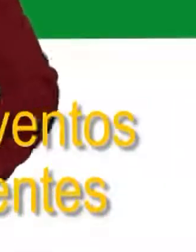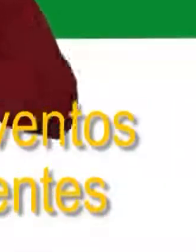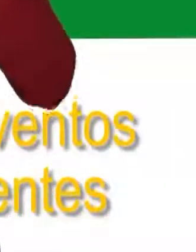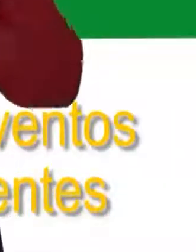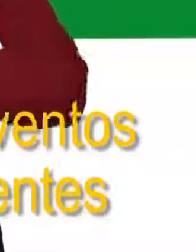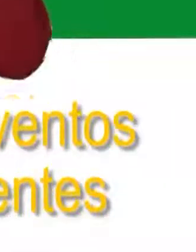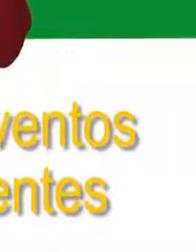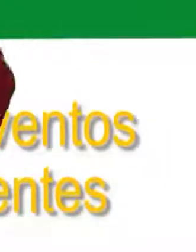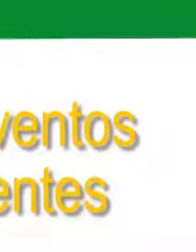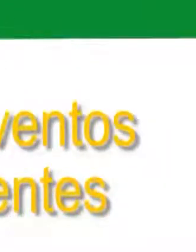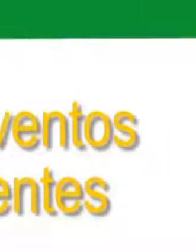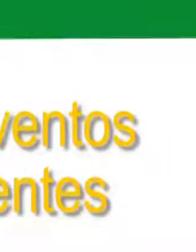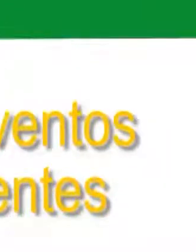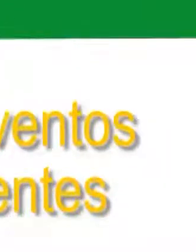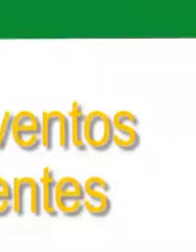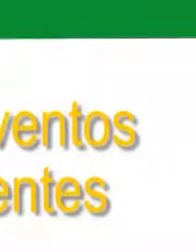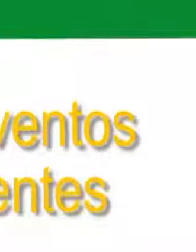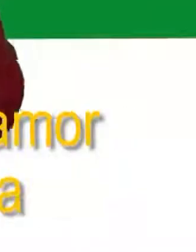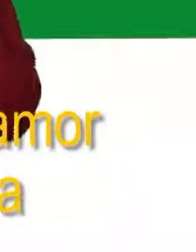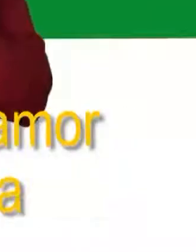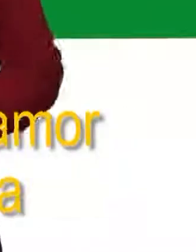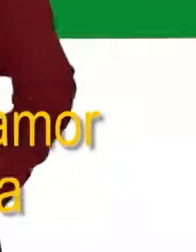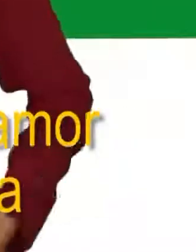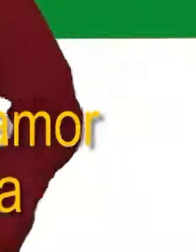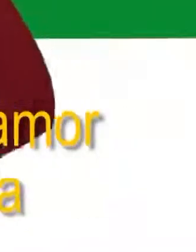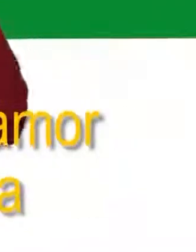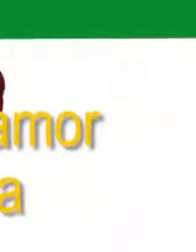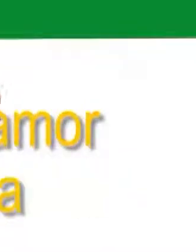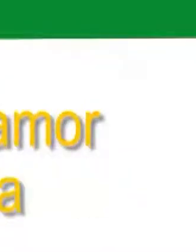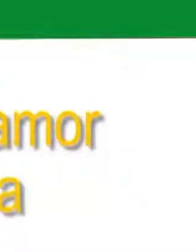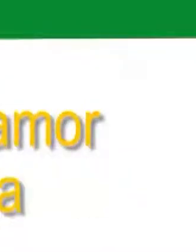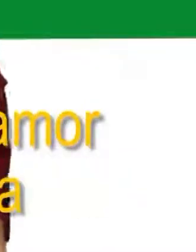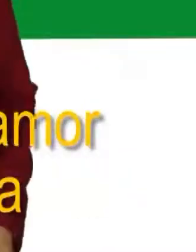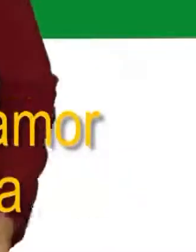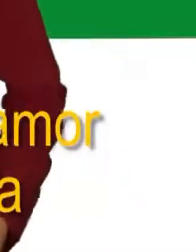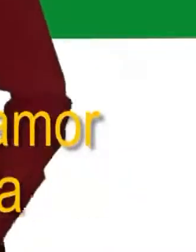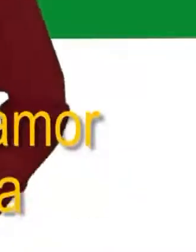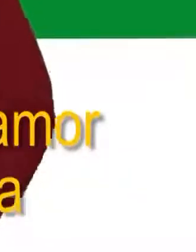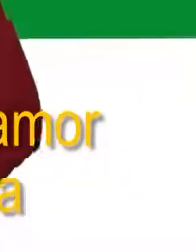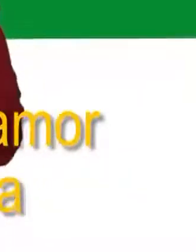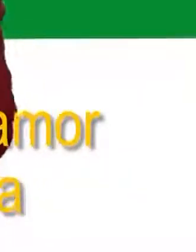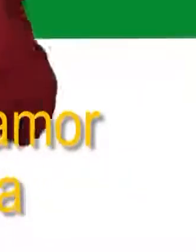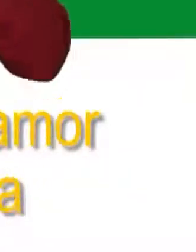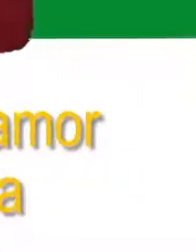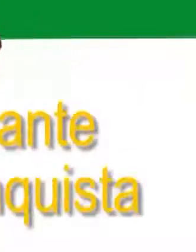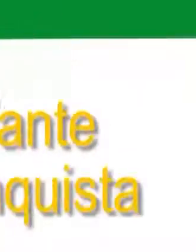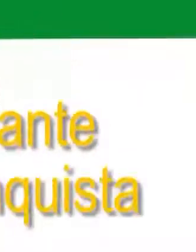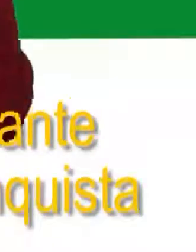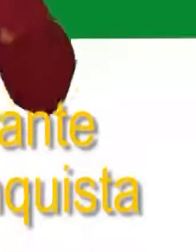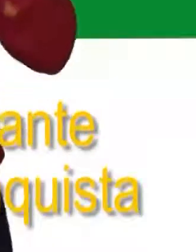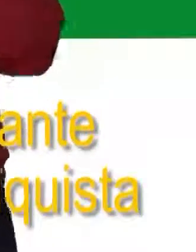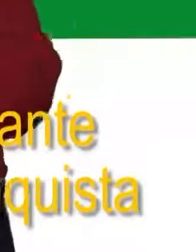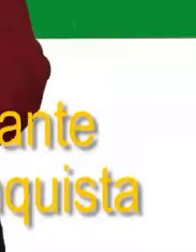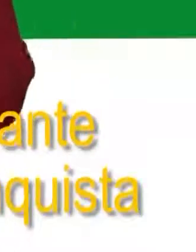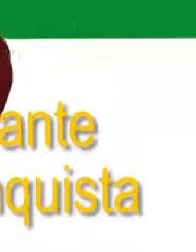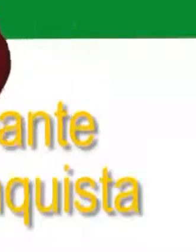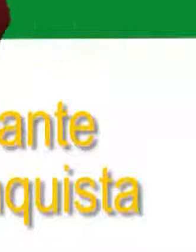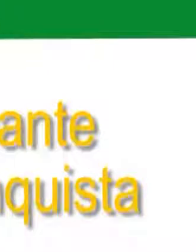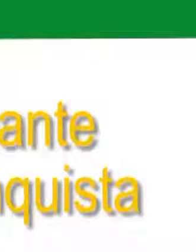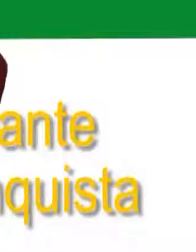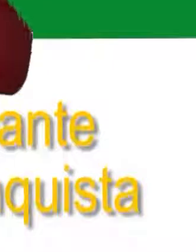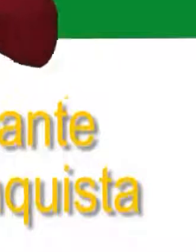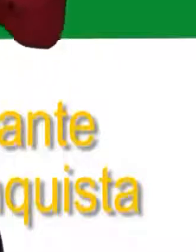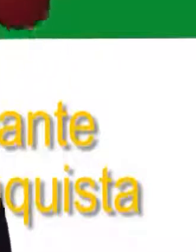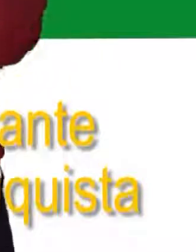beijos nos ventos germinam sementes, onde os beijos do amor germinam a vida. Avante,